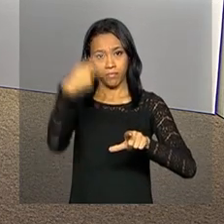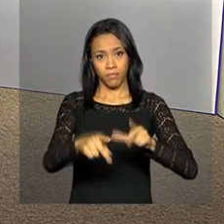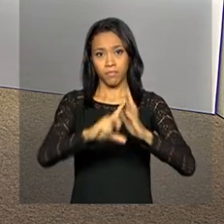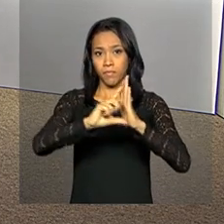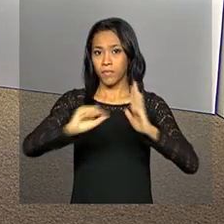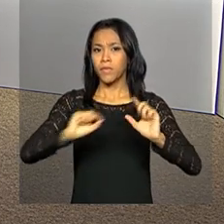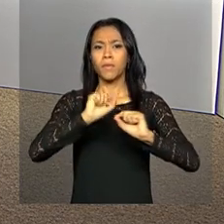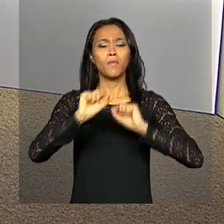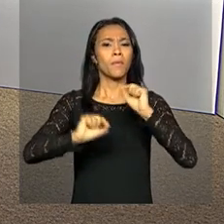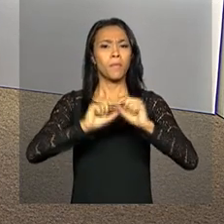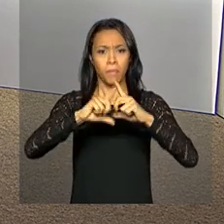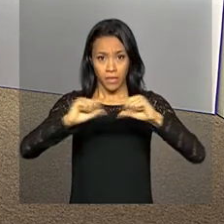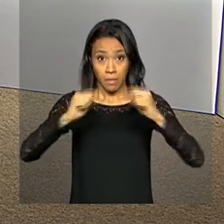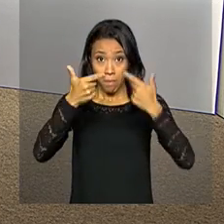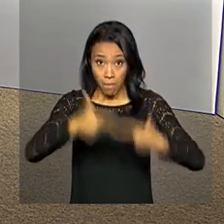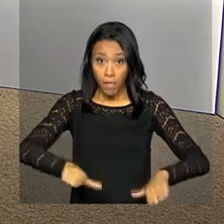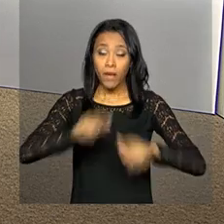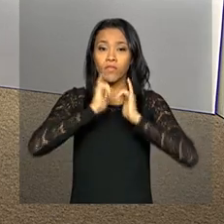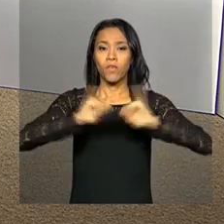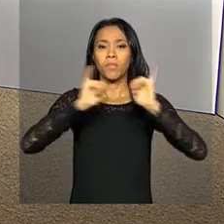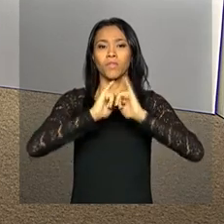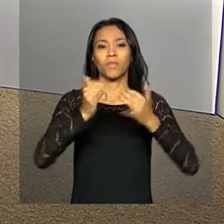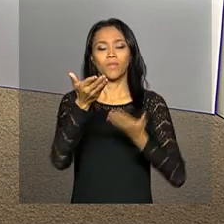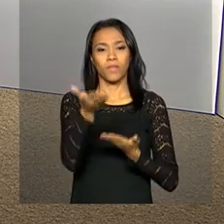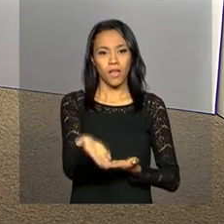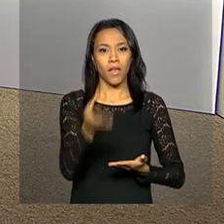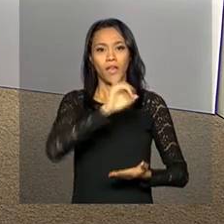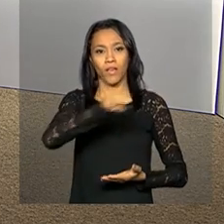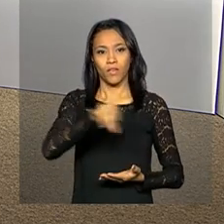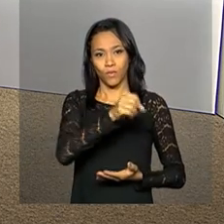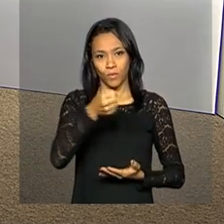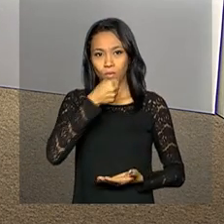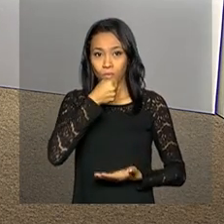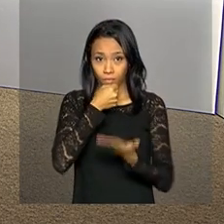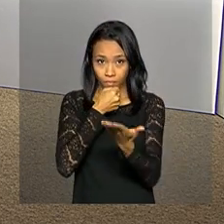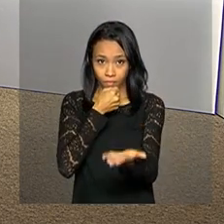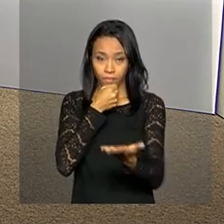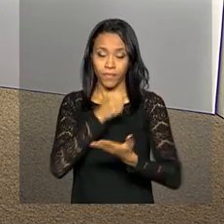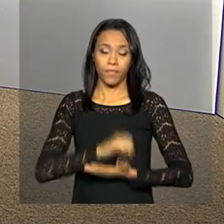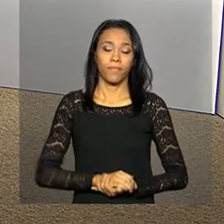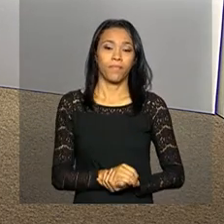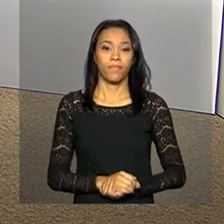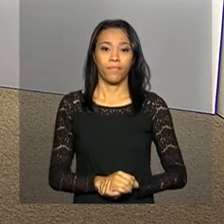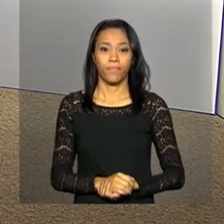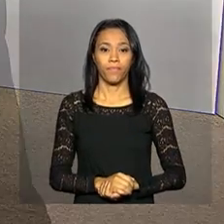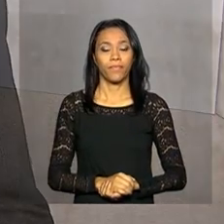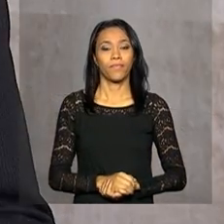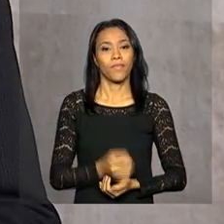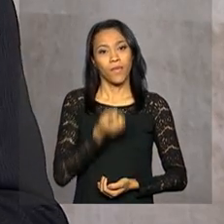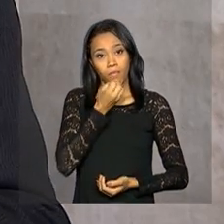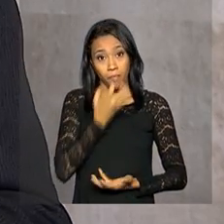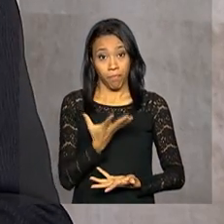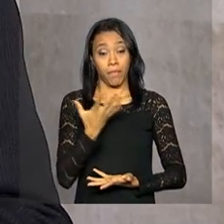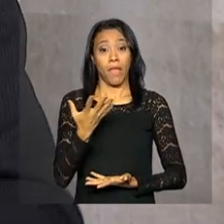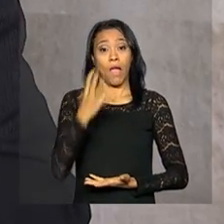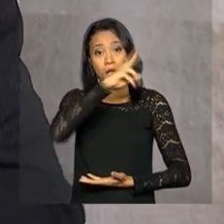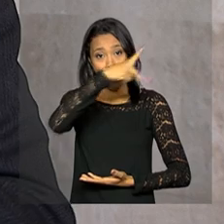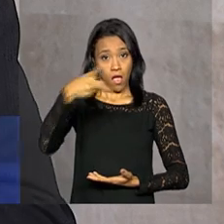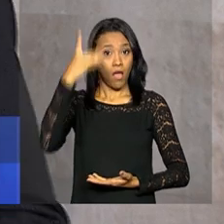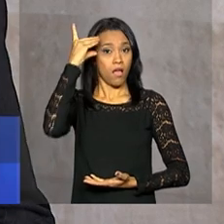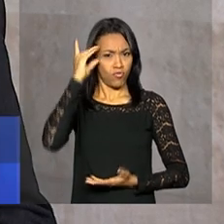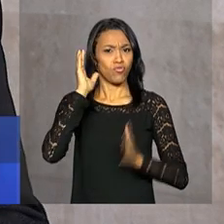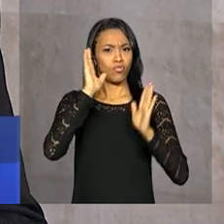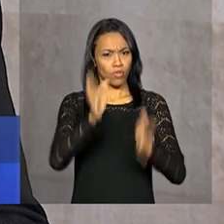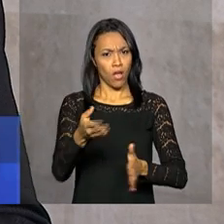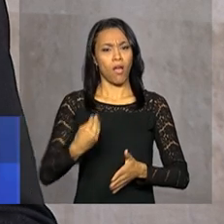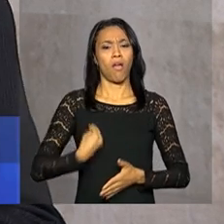Quem tem as informações ao vivo do Palácio do Planalto é o João Pedro Neto. João. Oi, Jaime. Bom, a presidenta Dilma Rousseff está